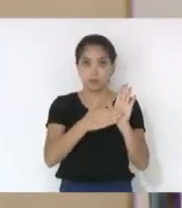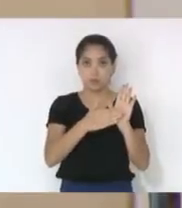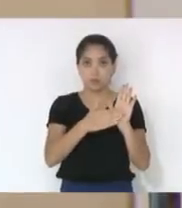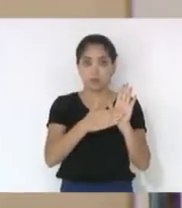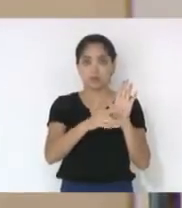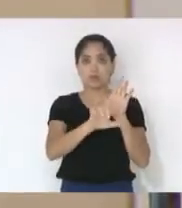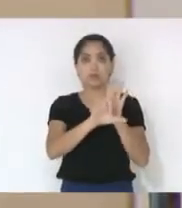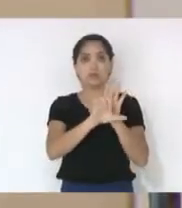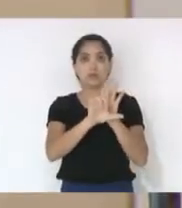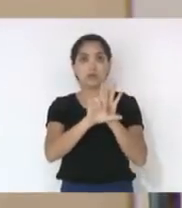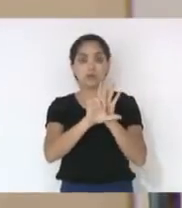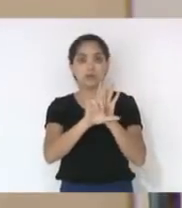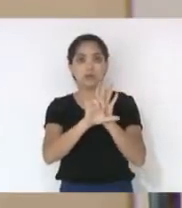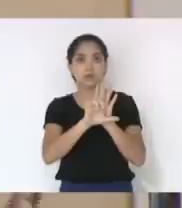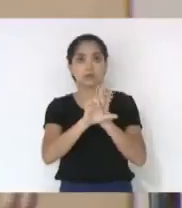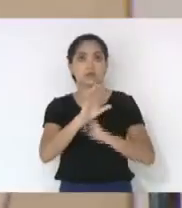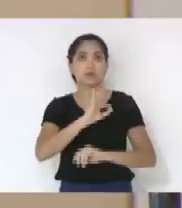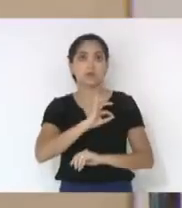Polícia Civil.